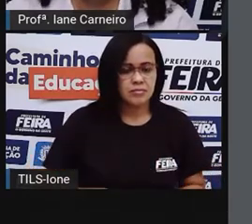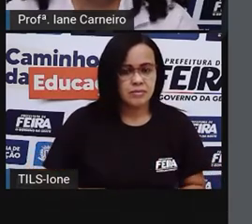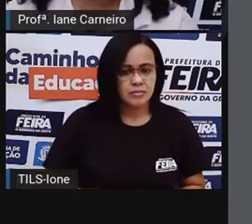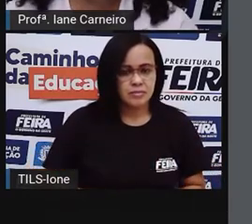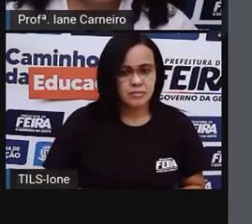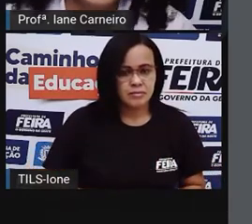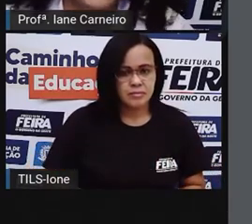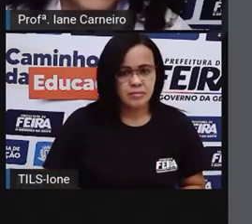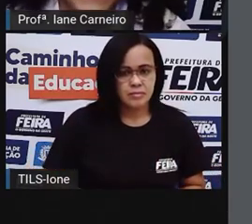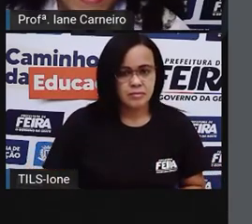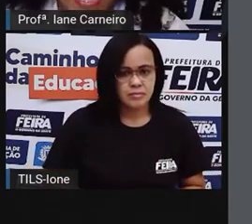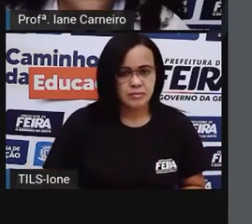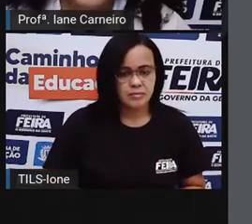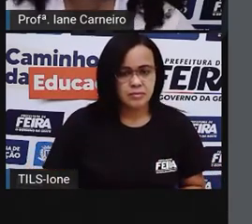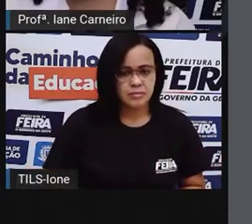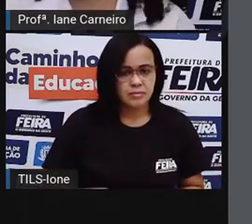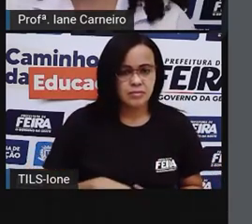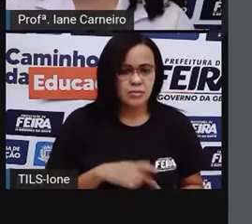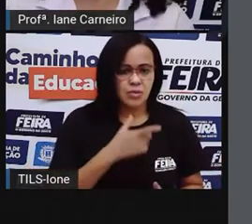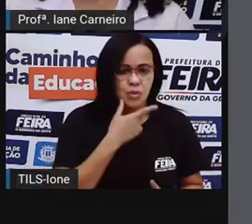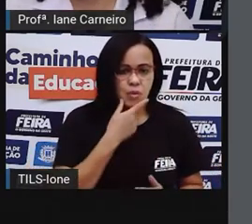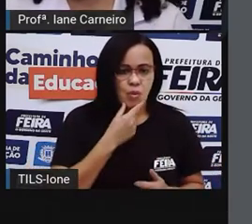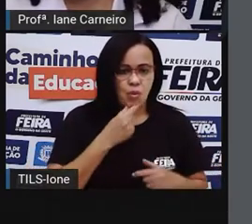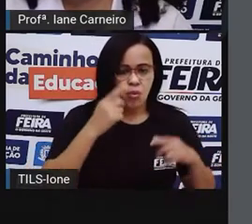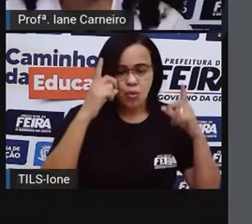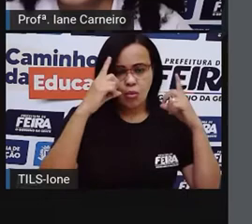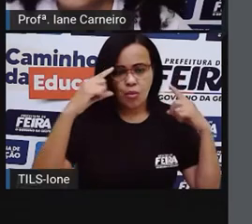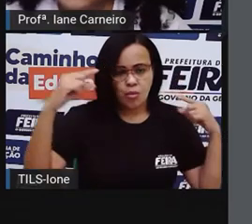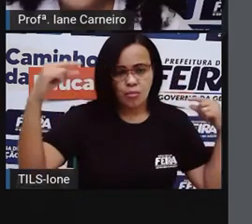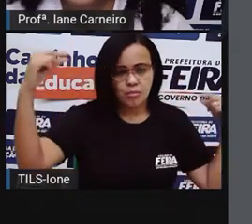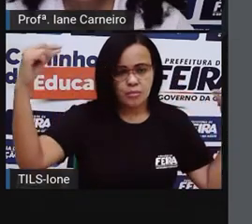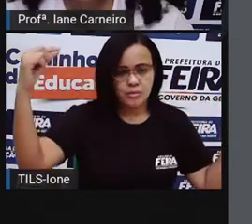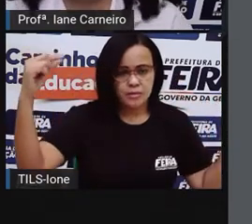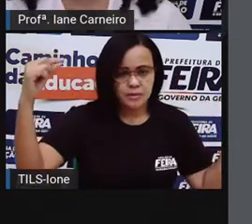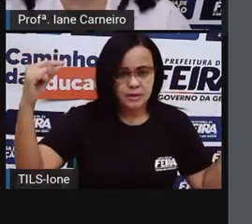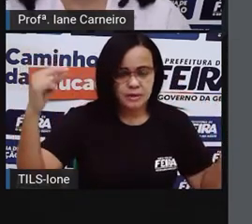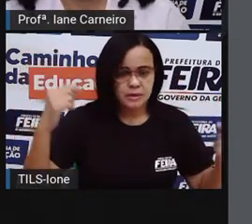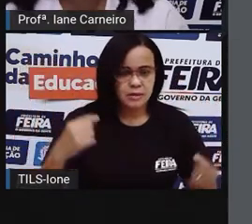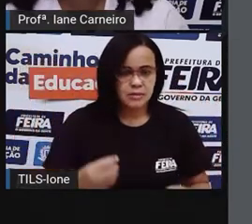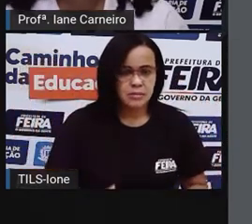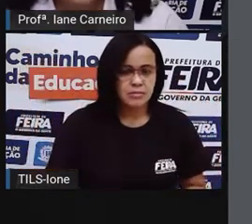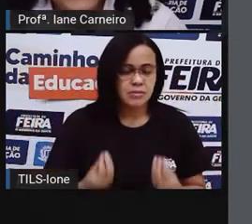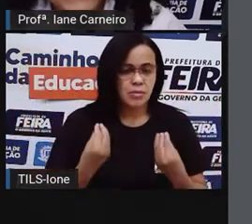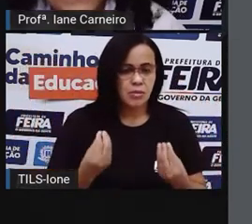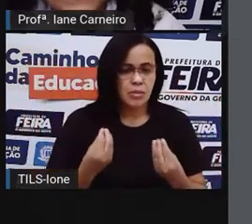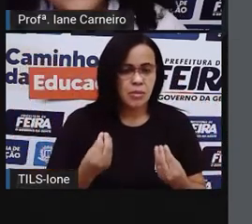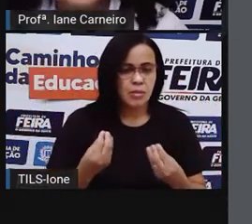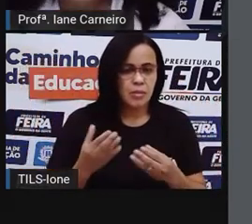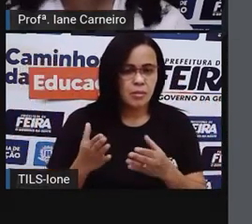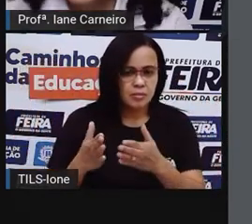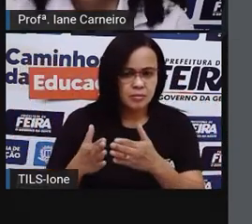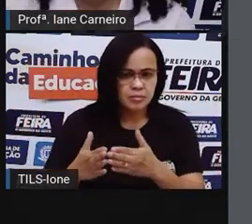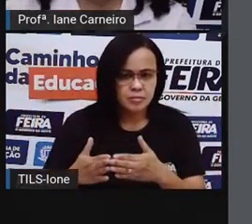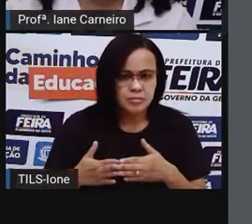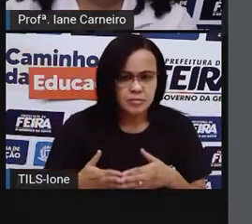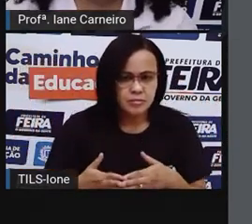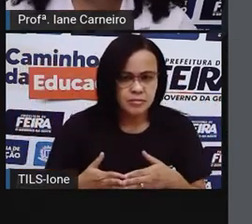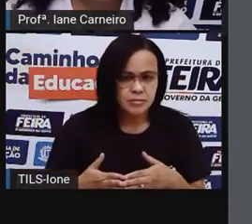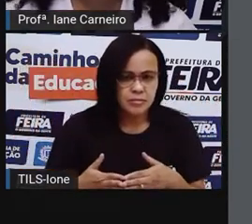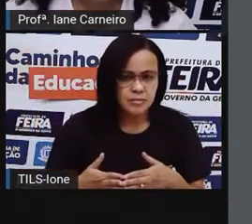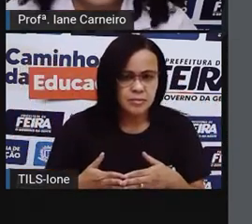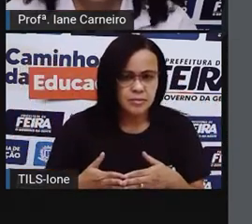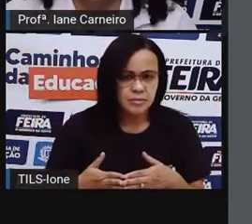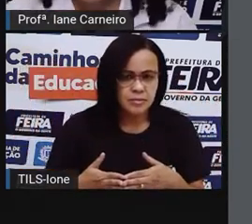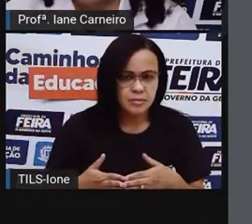E o príncipe real não se conseguiu conter. Ó pai, dê-me um batalhão que eu gosto